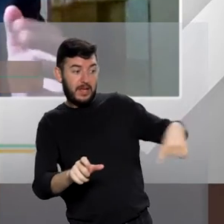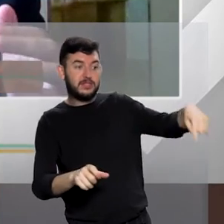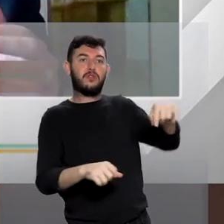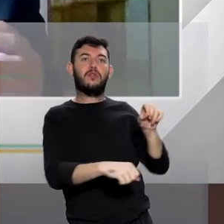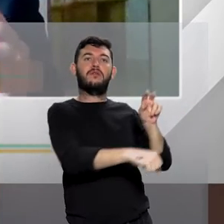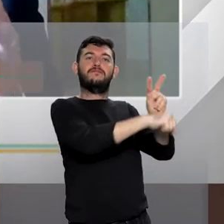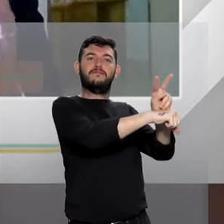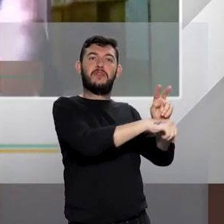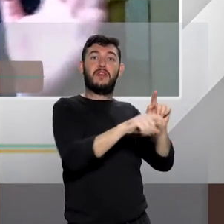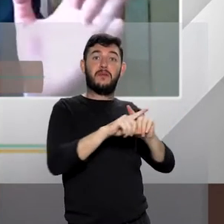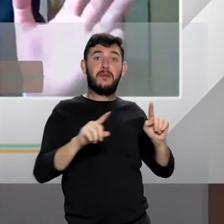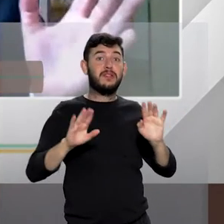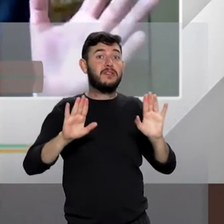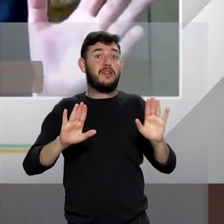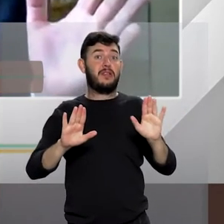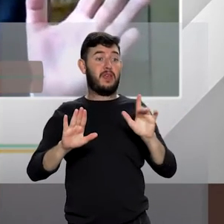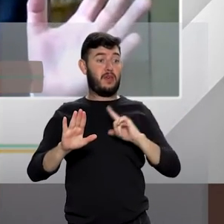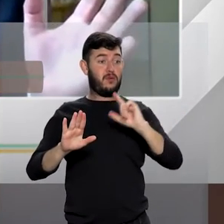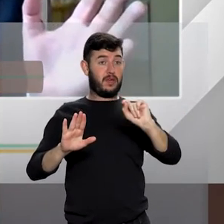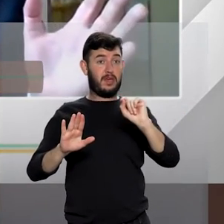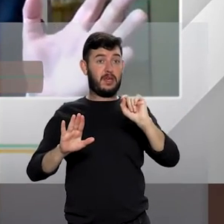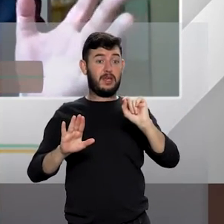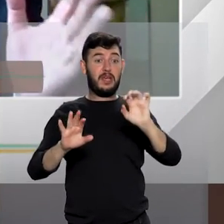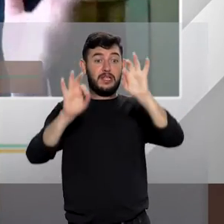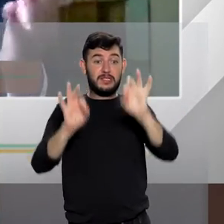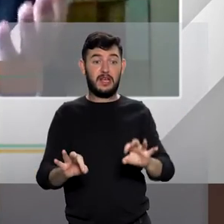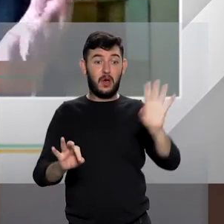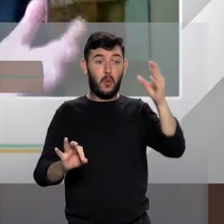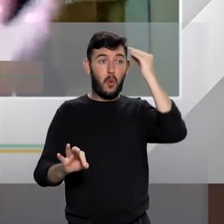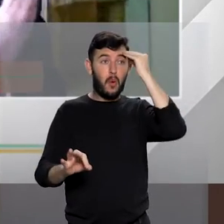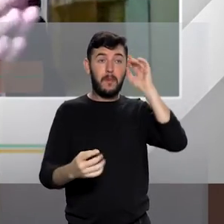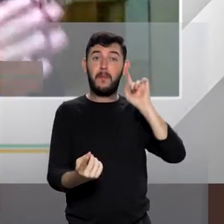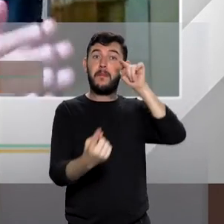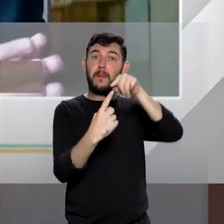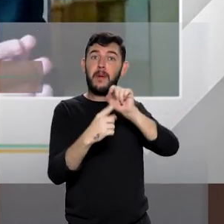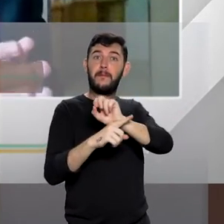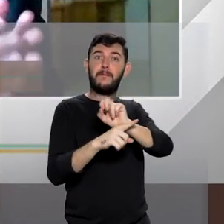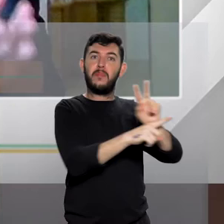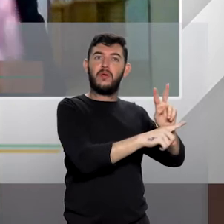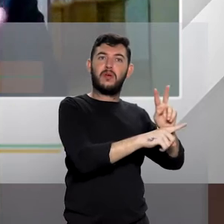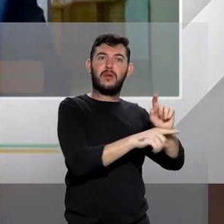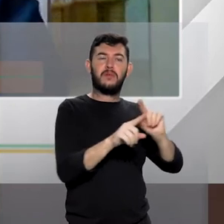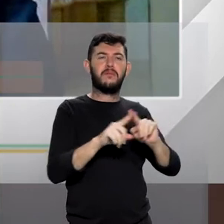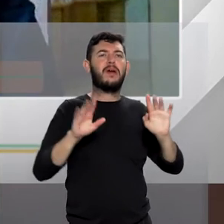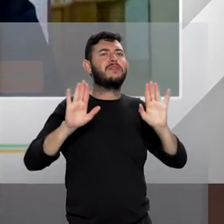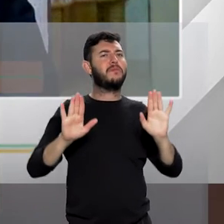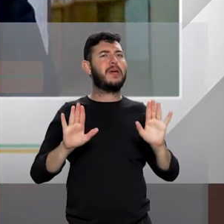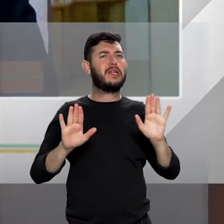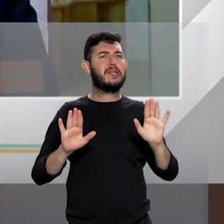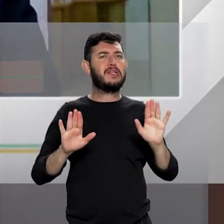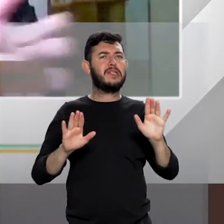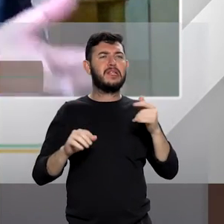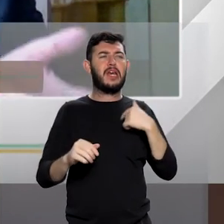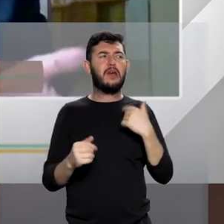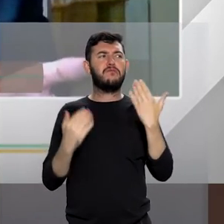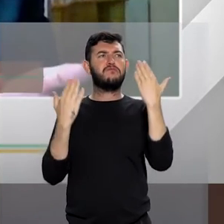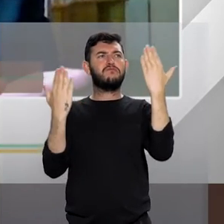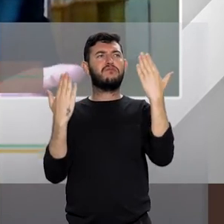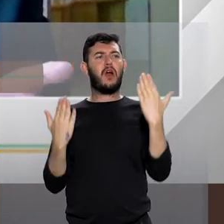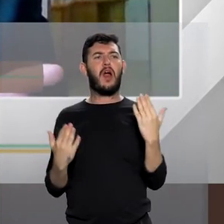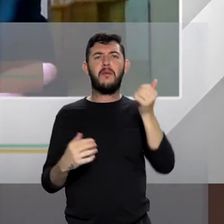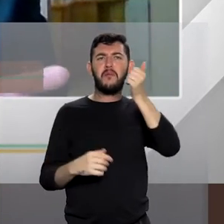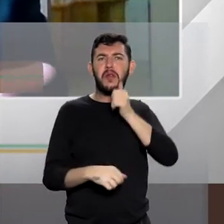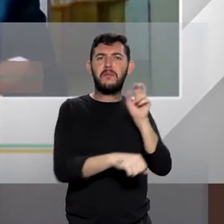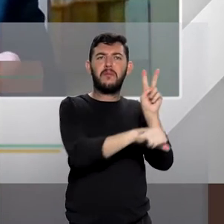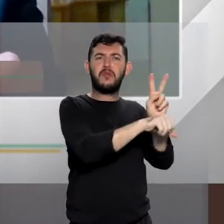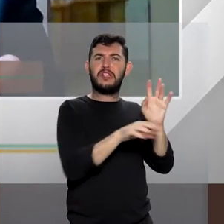exauriente, não precisam ter certeza da culpa para proteger. Aliás, a lógica é exatamente oposto, se eu não tenho certeza que a mulher está protegida, na dúvida,